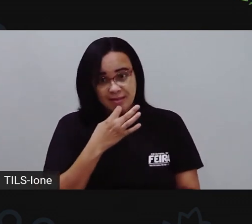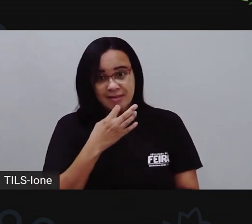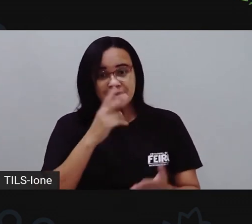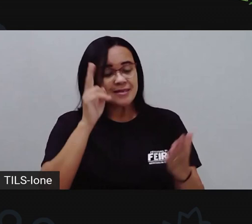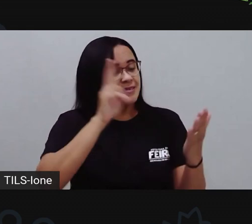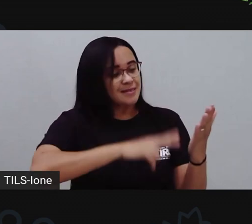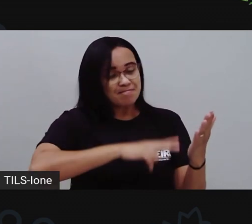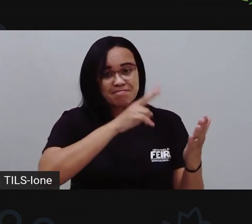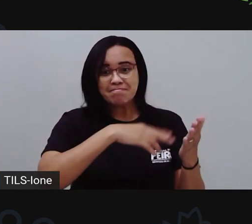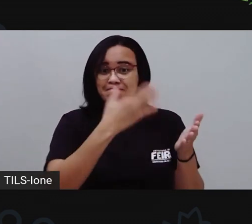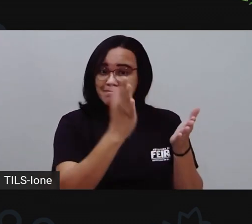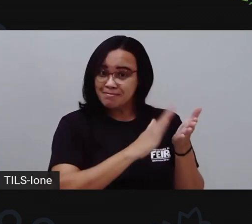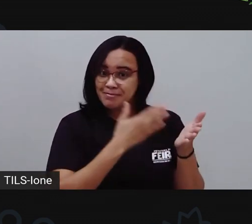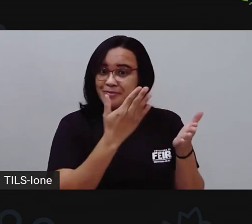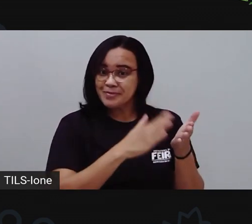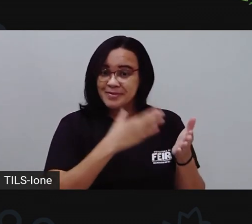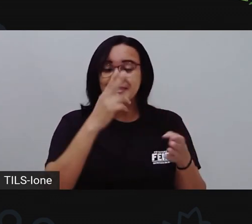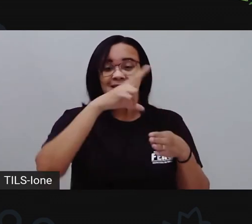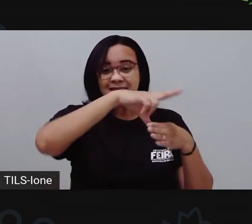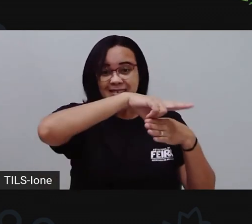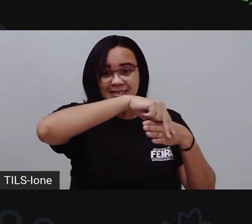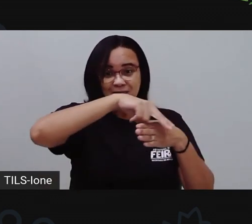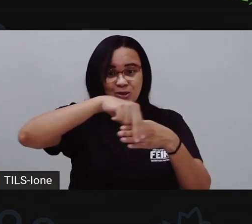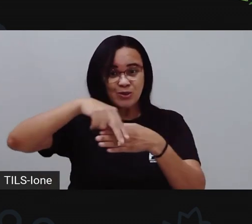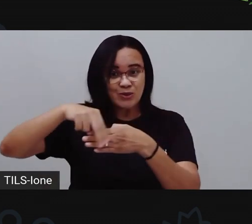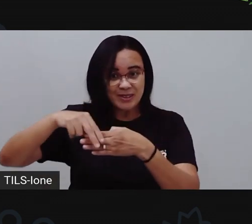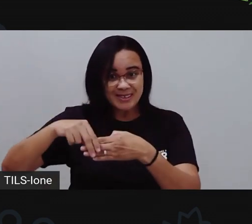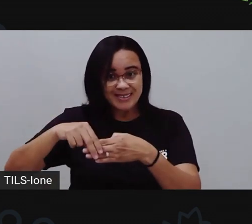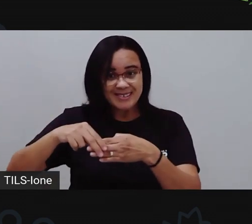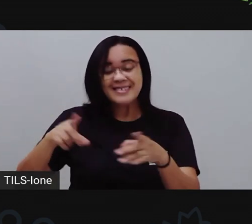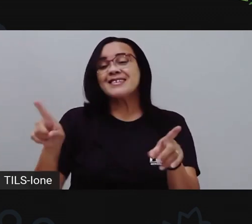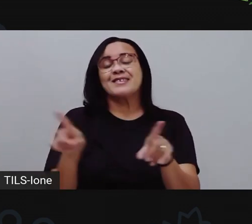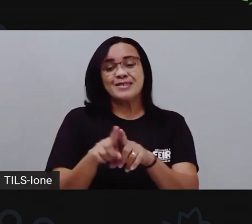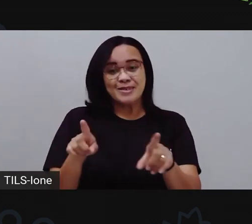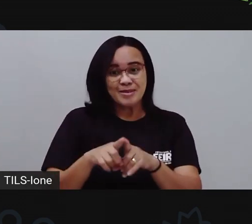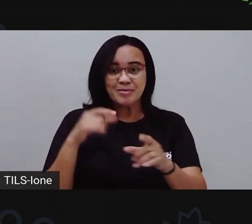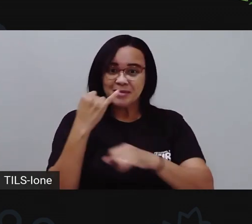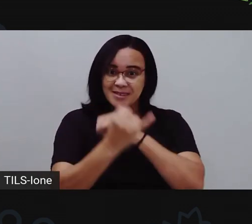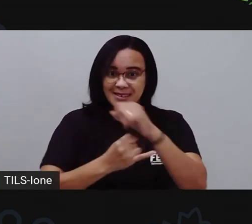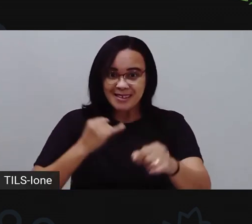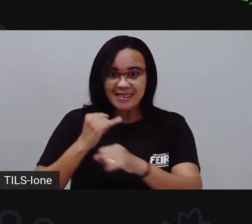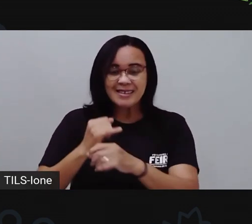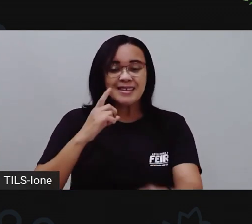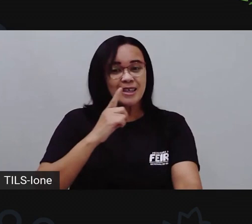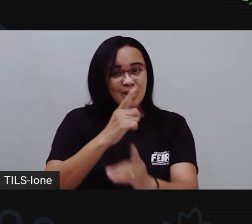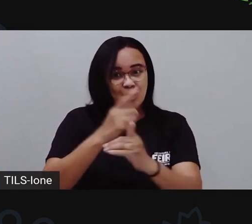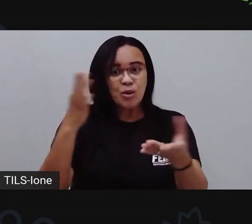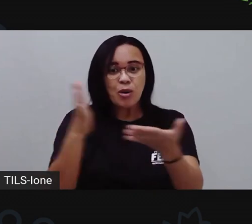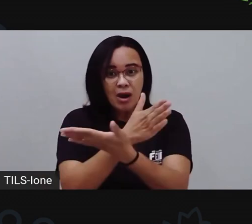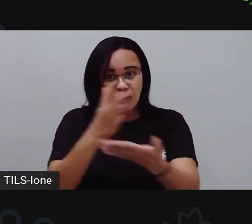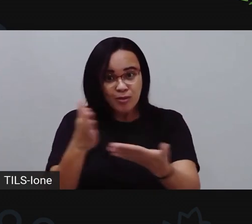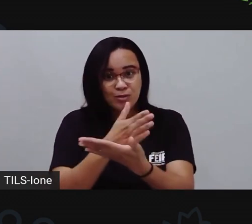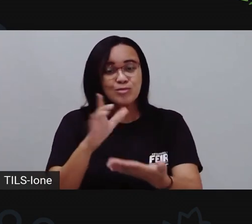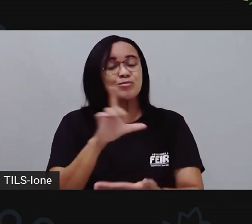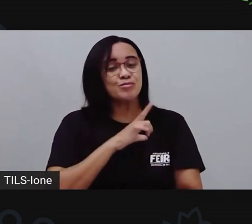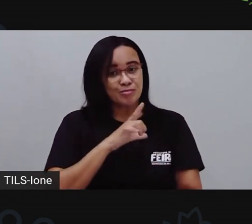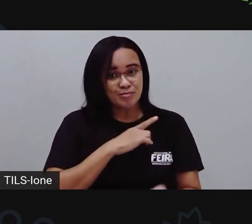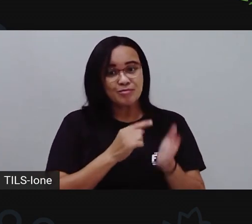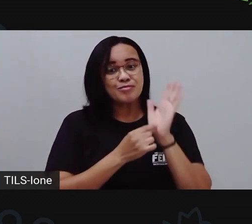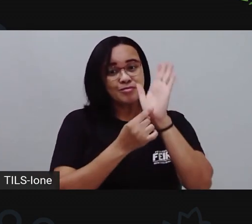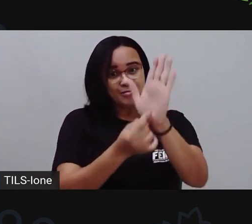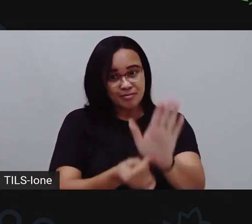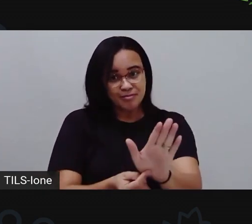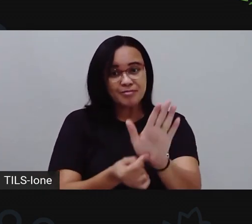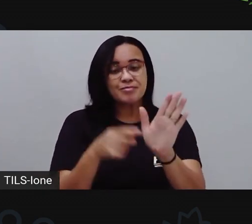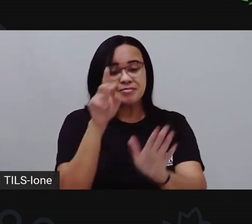as literaturas de cordel. Na internet a gente encontra alguns, a Pró encontrou um. A Pró não vai ler